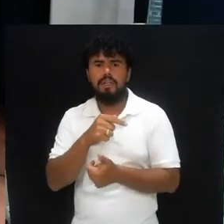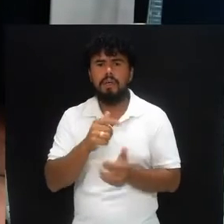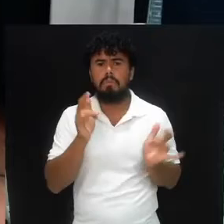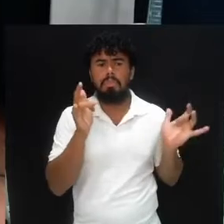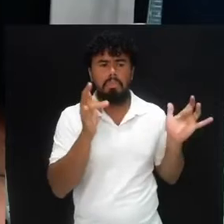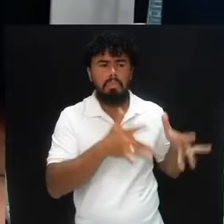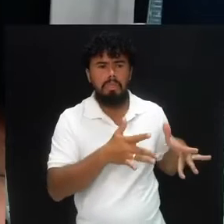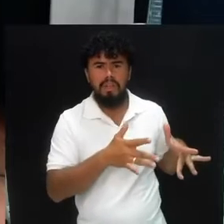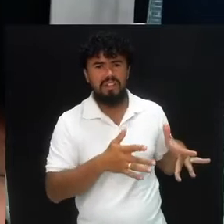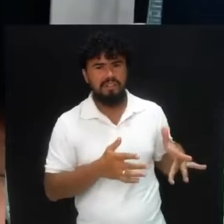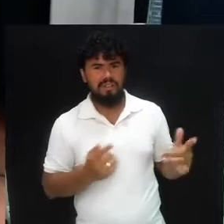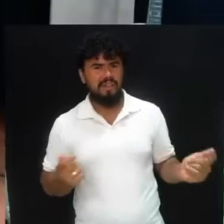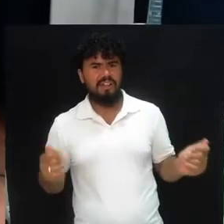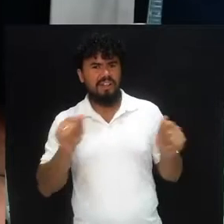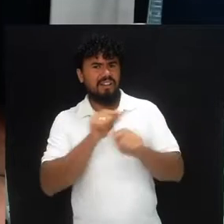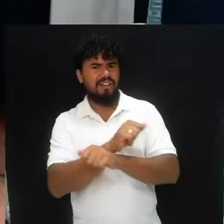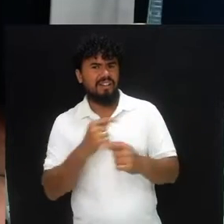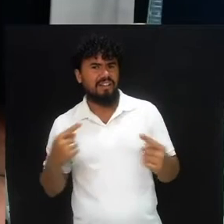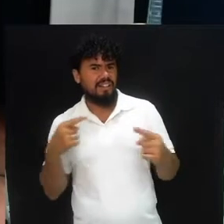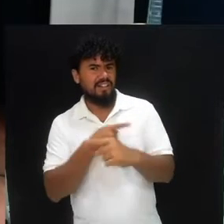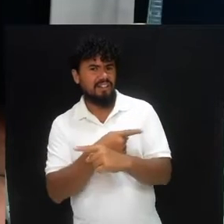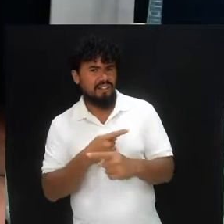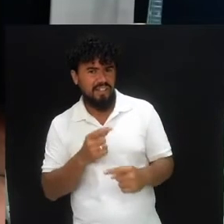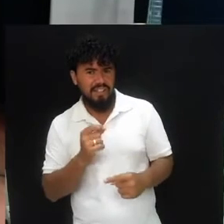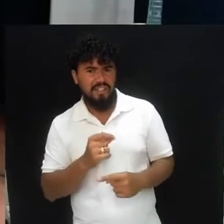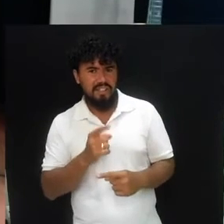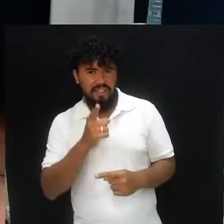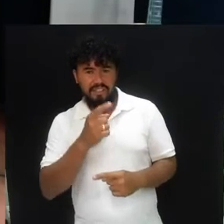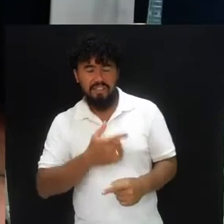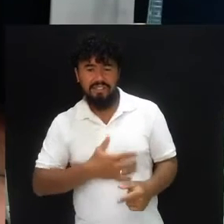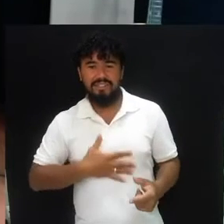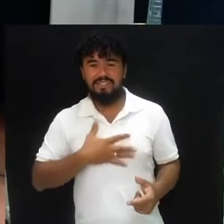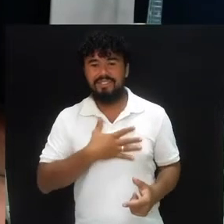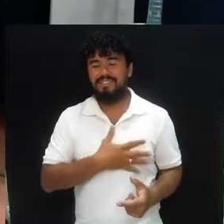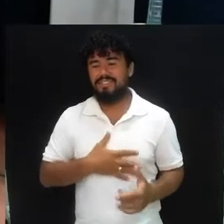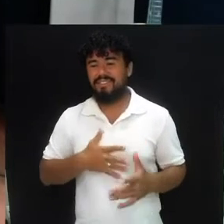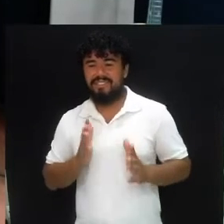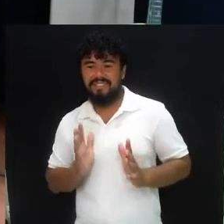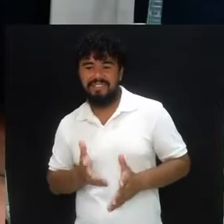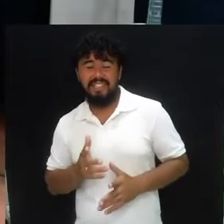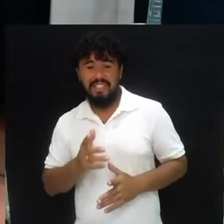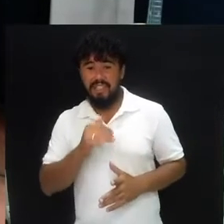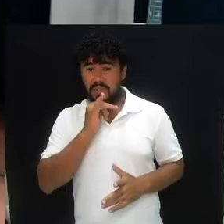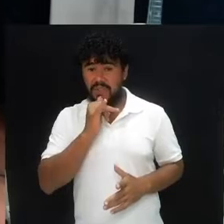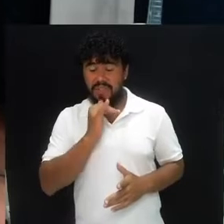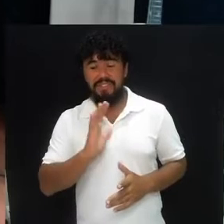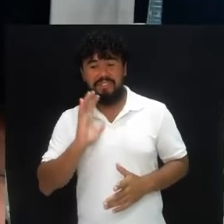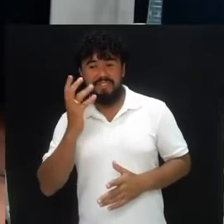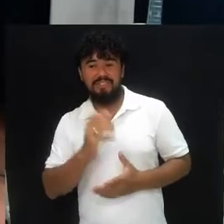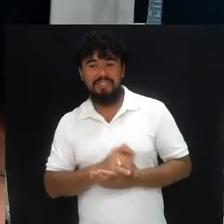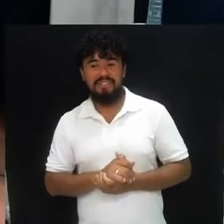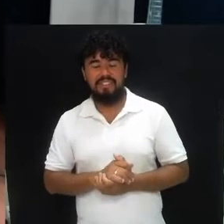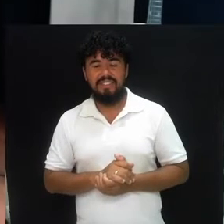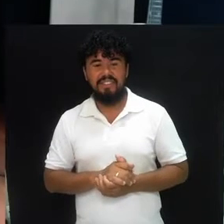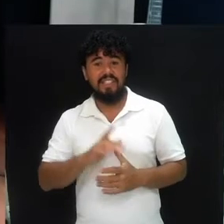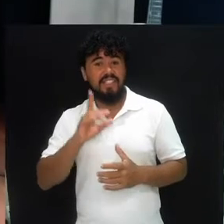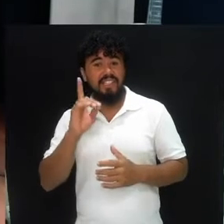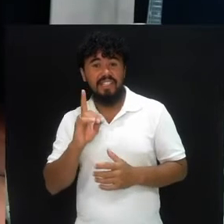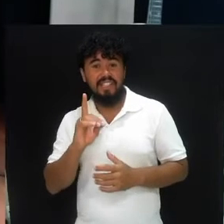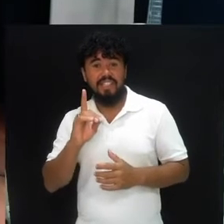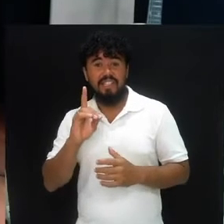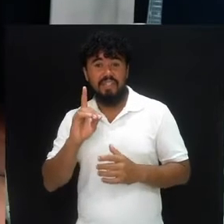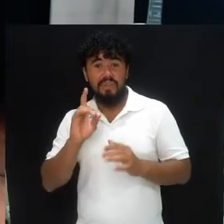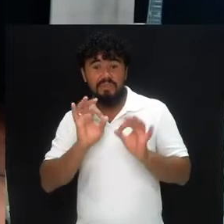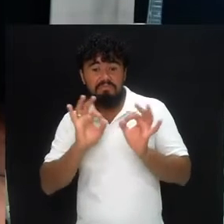média, é a mediocridade. Está satisfeito porque já passou, se arrastando, mas passou. Mas não, o que Deus tinha para